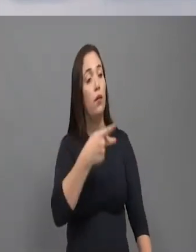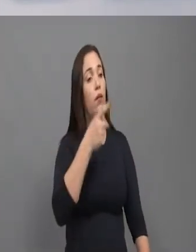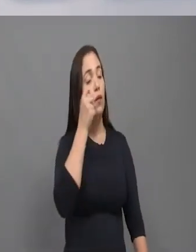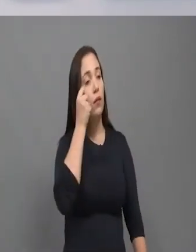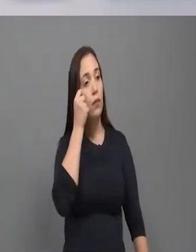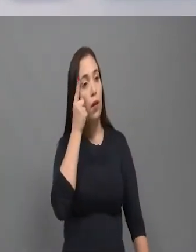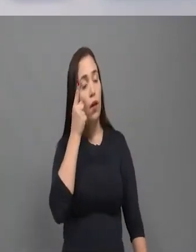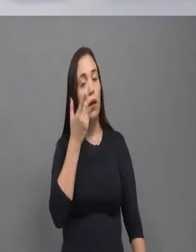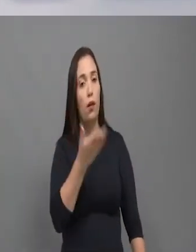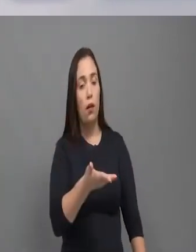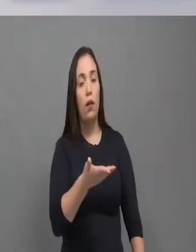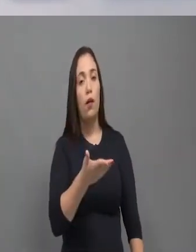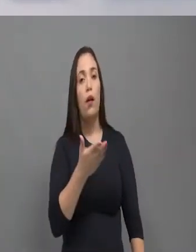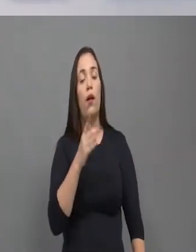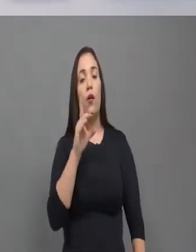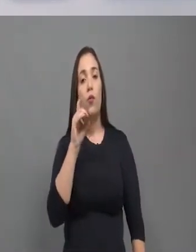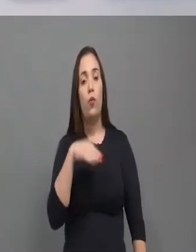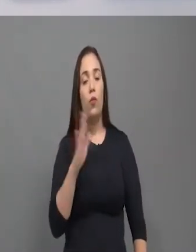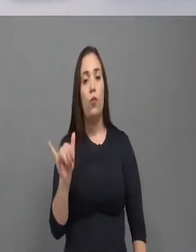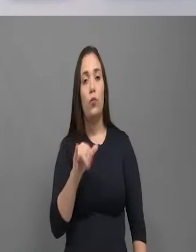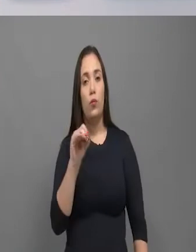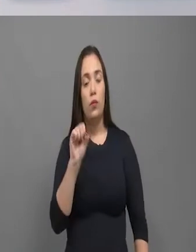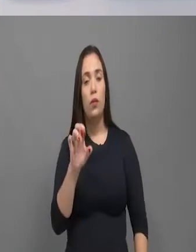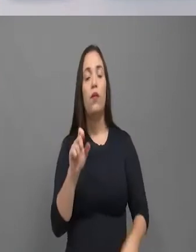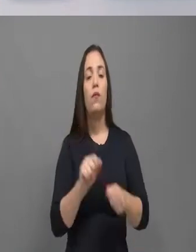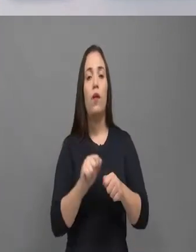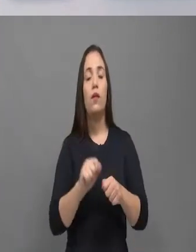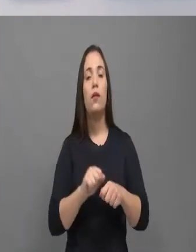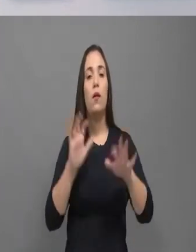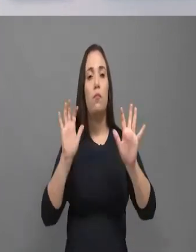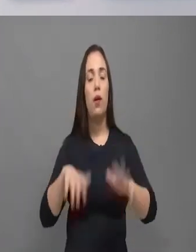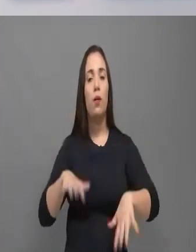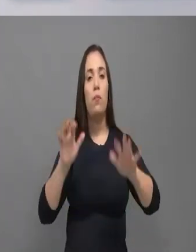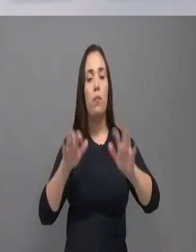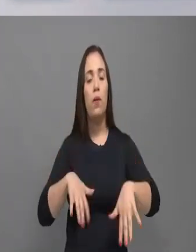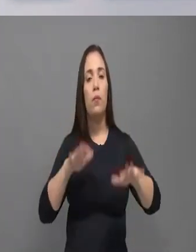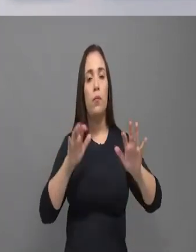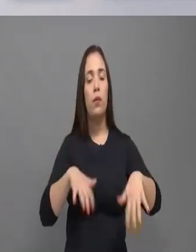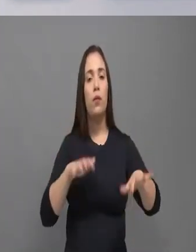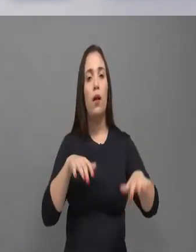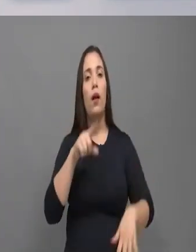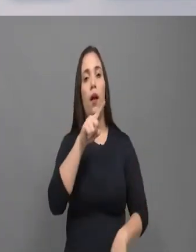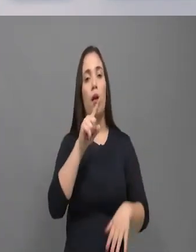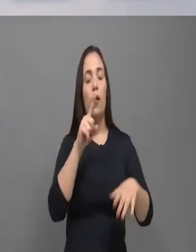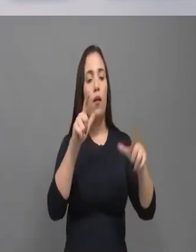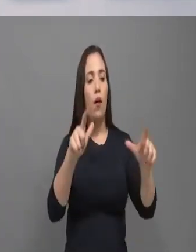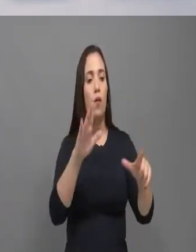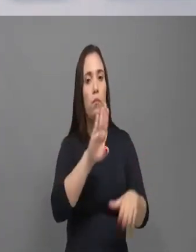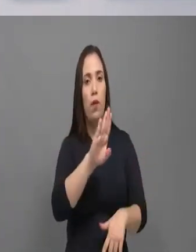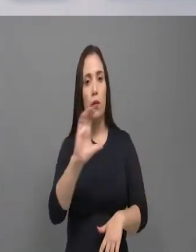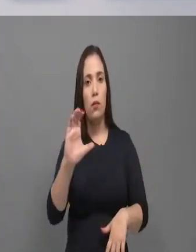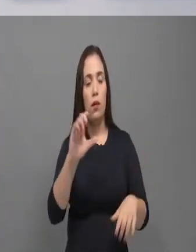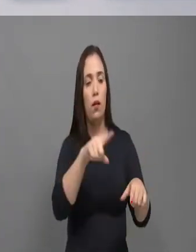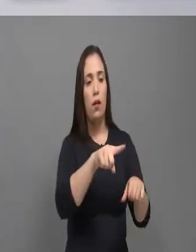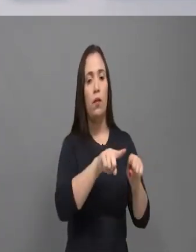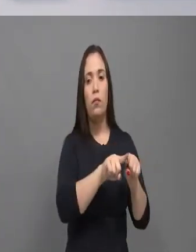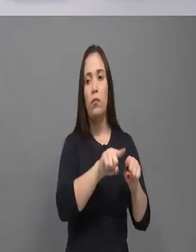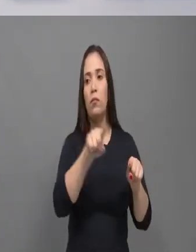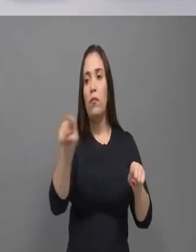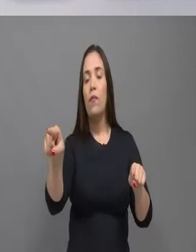E o Dom José parece que não acreditou muito, né, ou então ficou temeroso, mas terminou